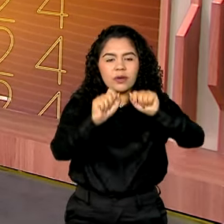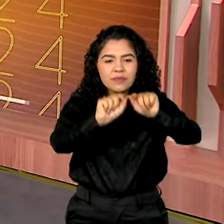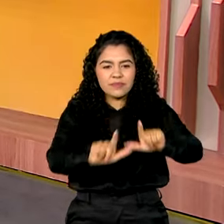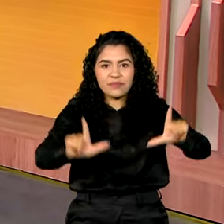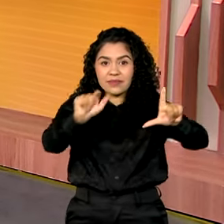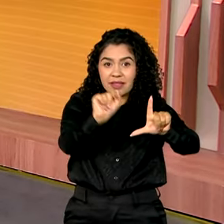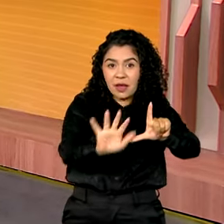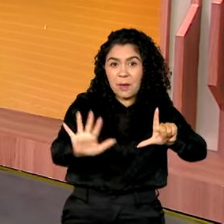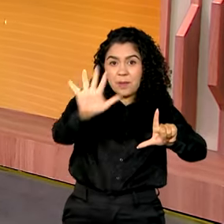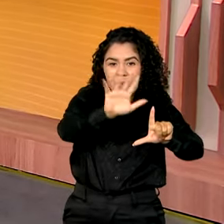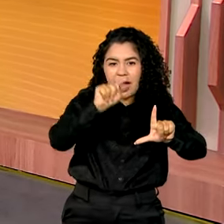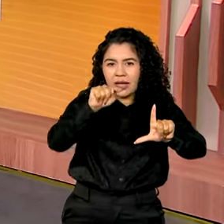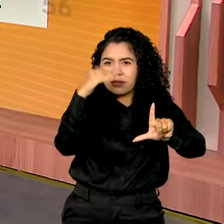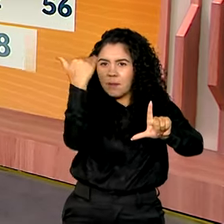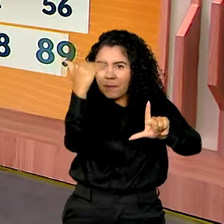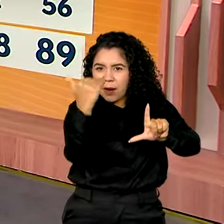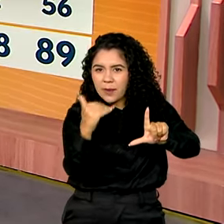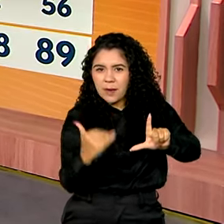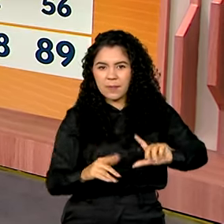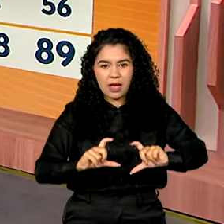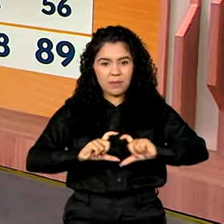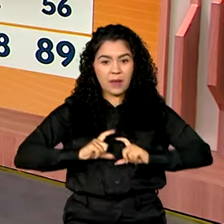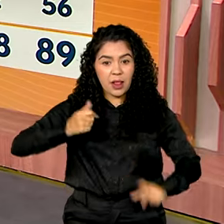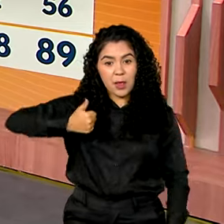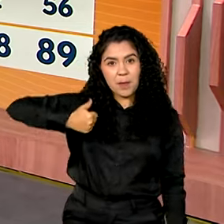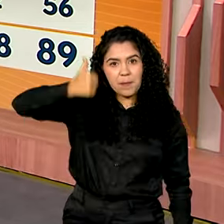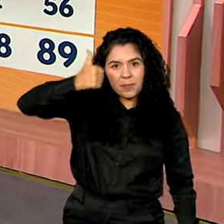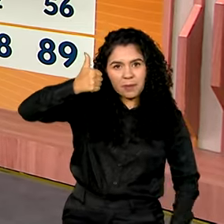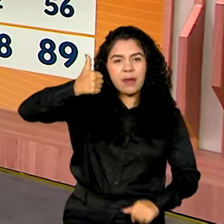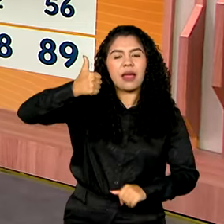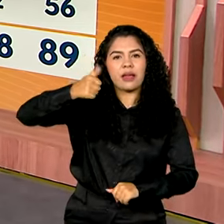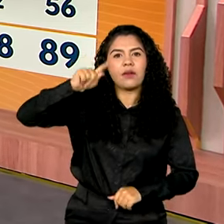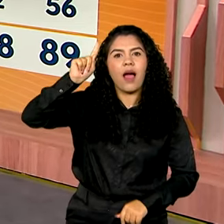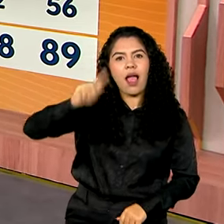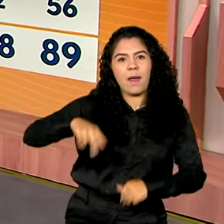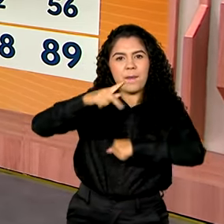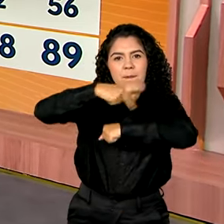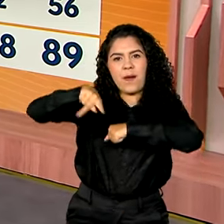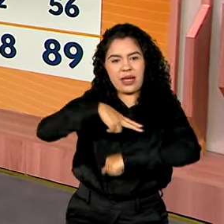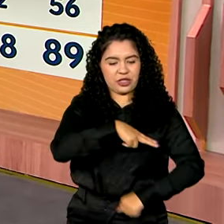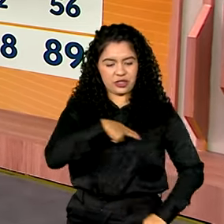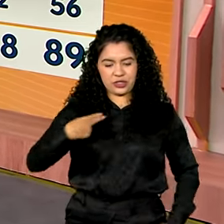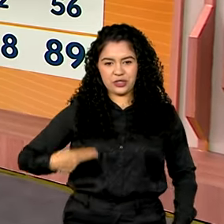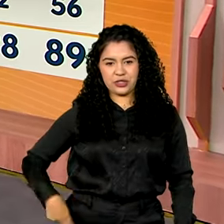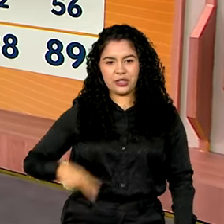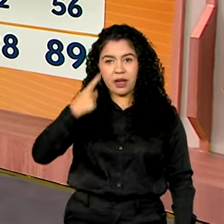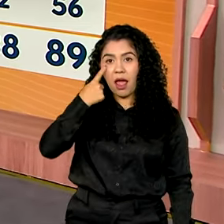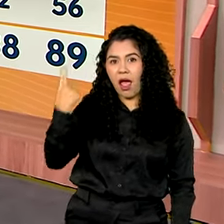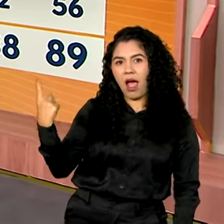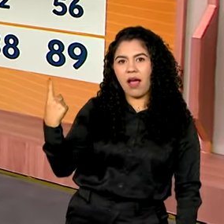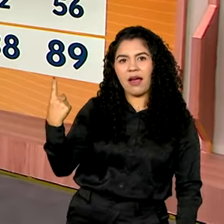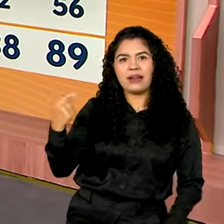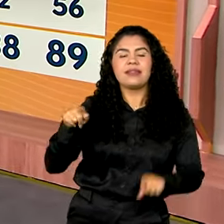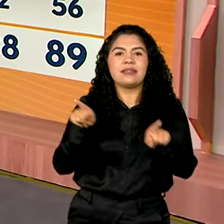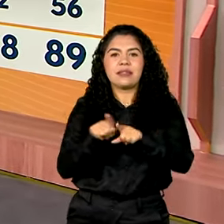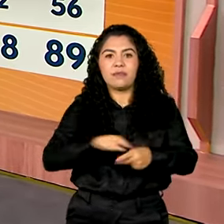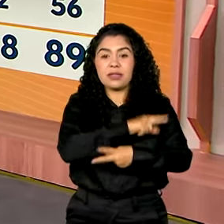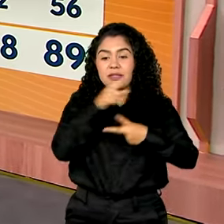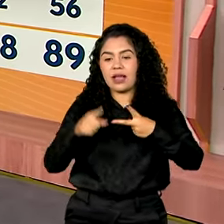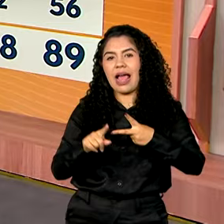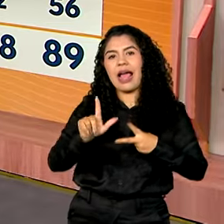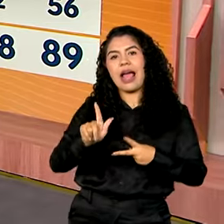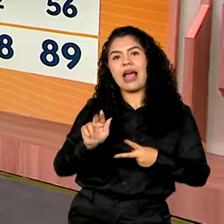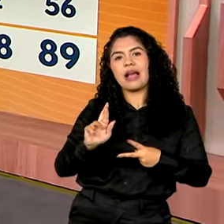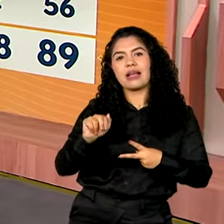aqui no telão. Você vê que em primeiro lugar nós temos a China com 220 medalhas, em segundo a Grã-Bretanha com um total